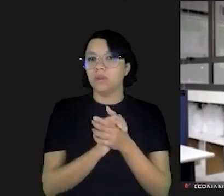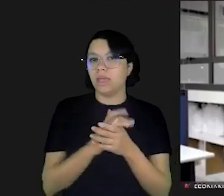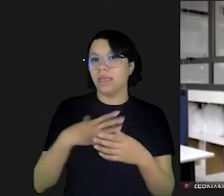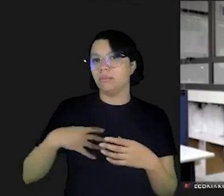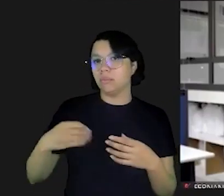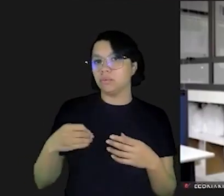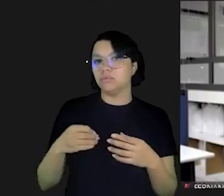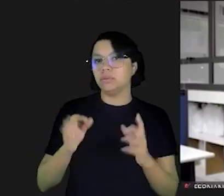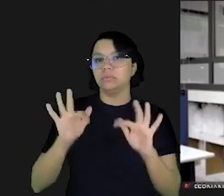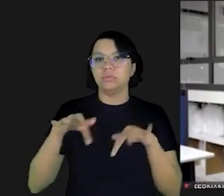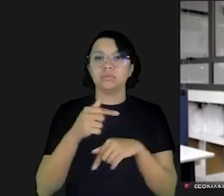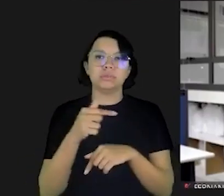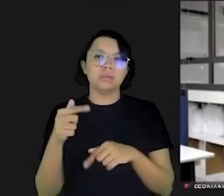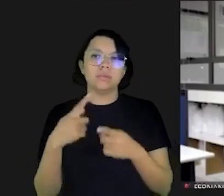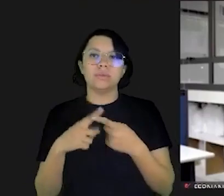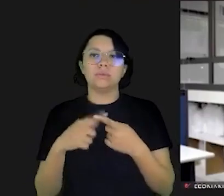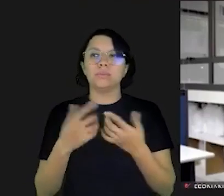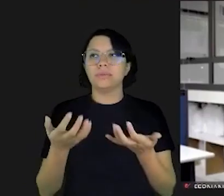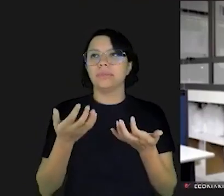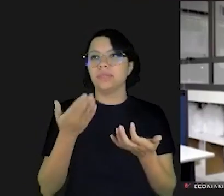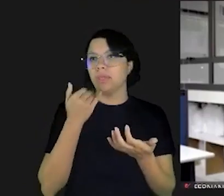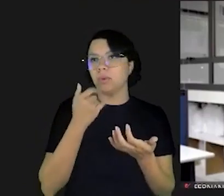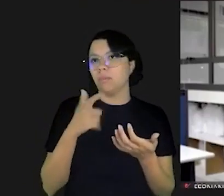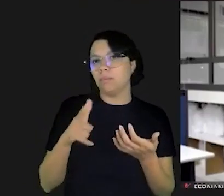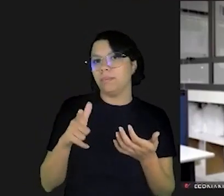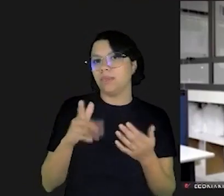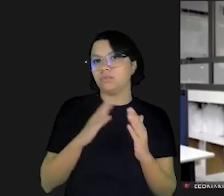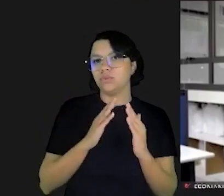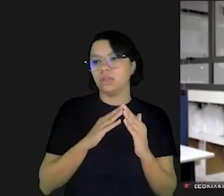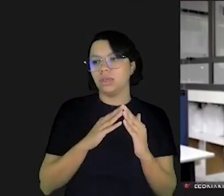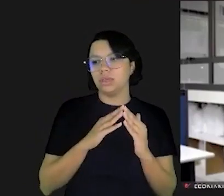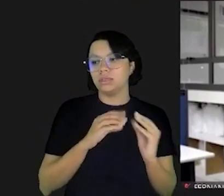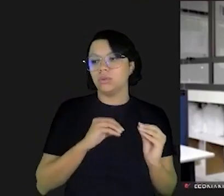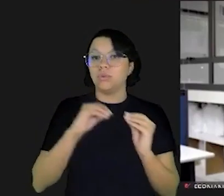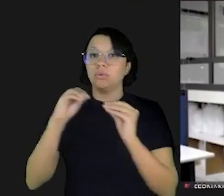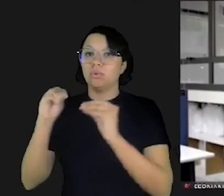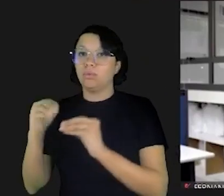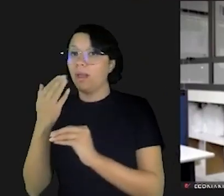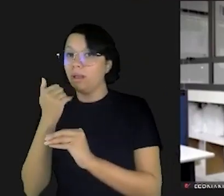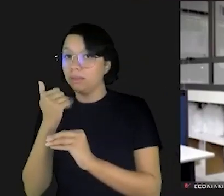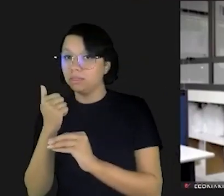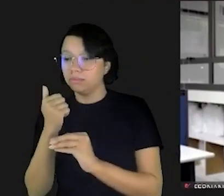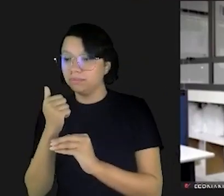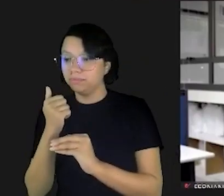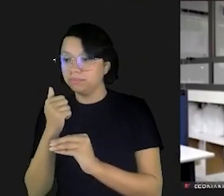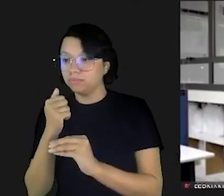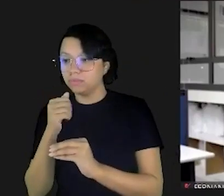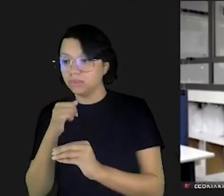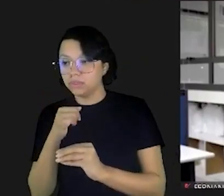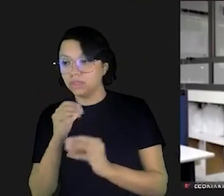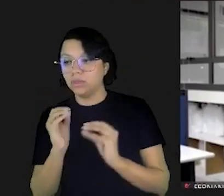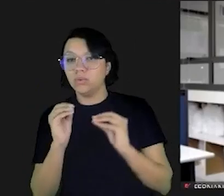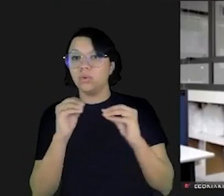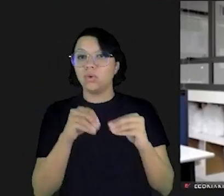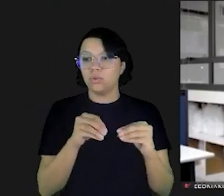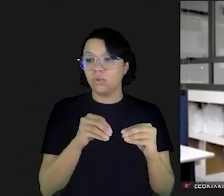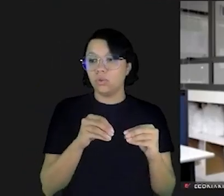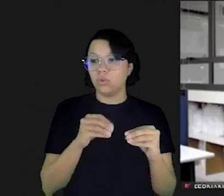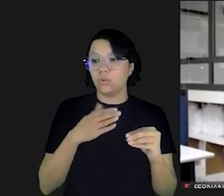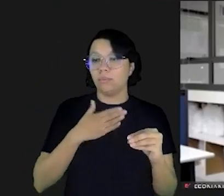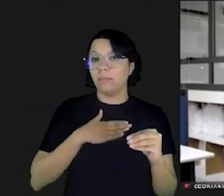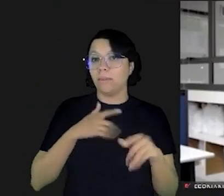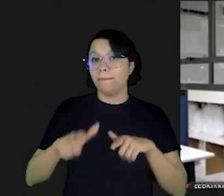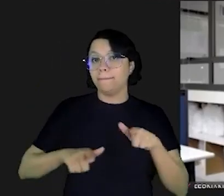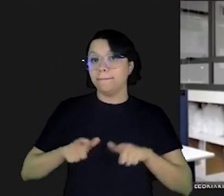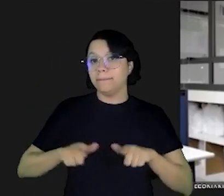com a minha mulher e com meus filhos num fim de semana porque a gente precisava comer e não tinha comida em casa eu lanço aquilo como alimentação se eu